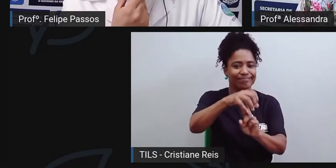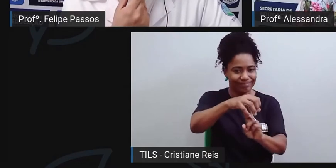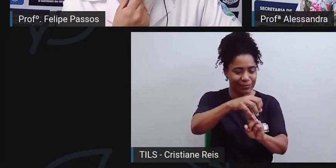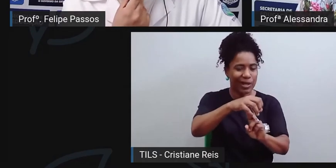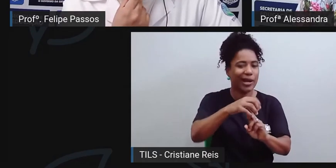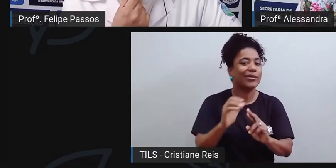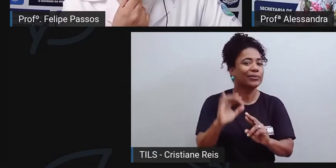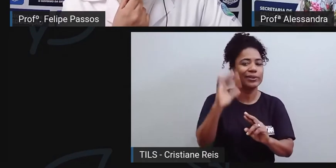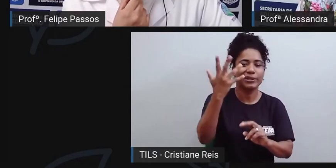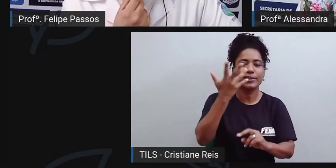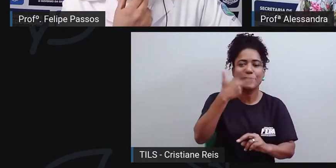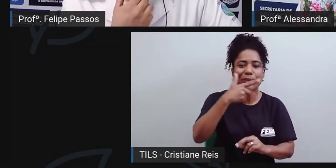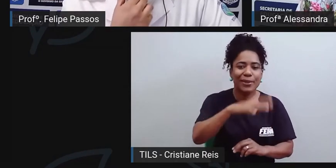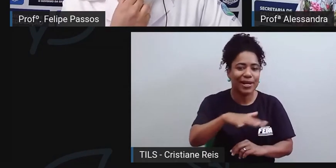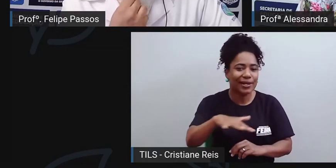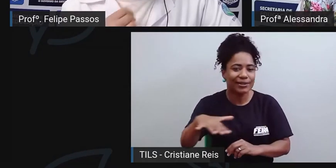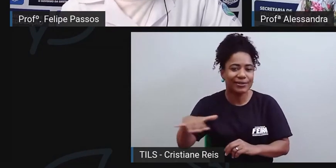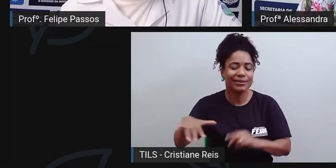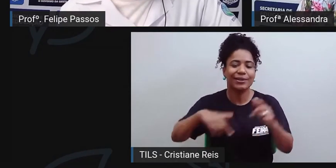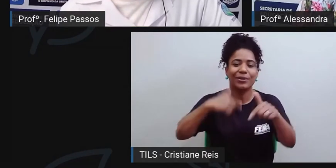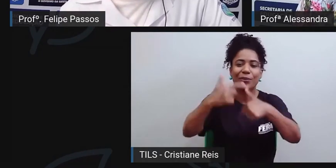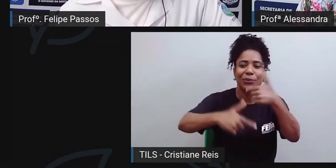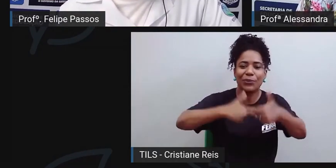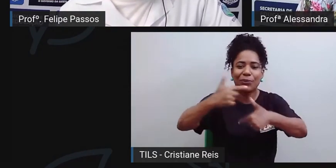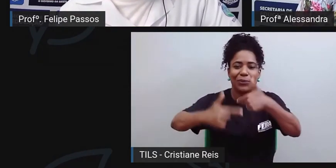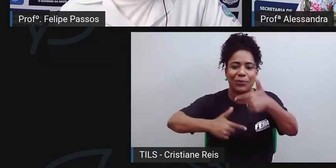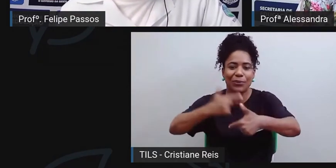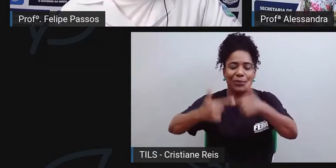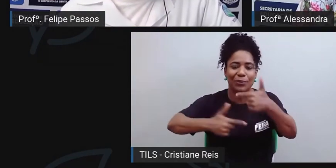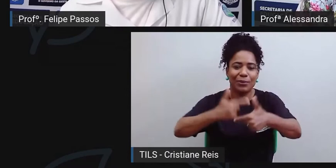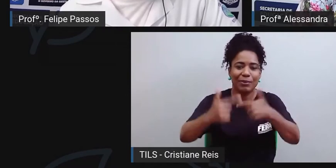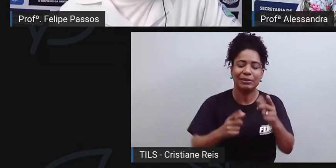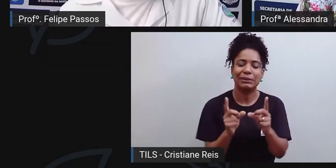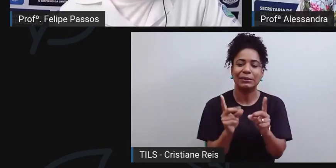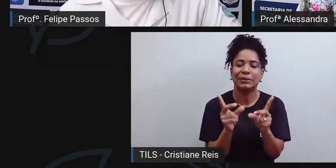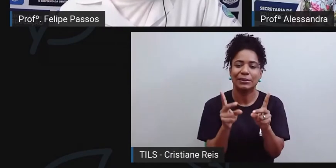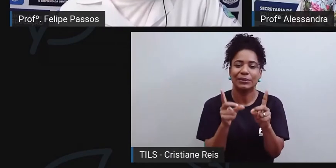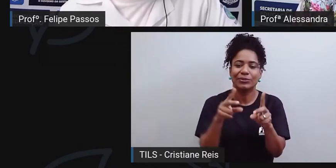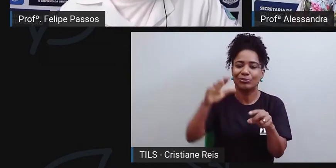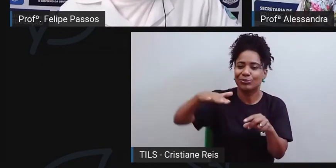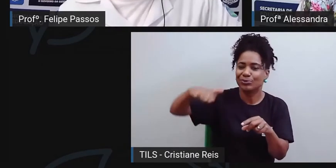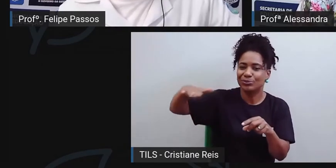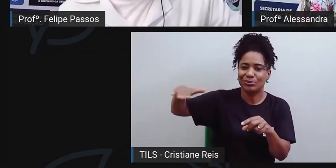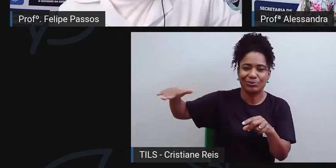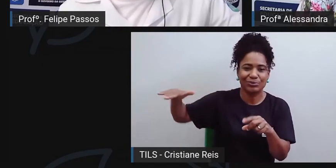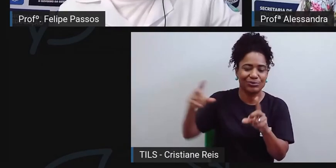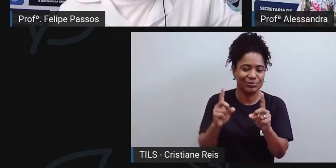trabalho. Infelizmente, a gente observa crianças e adolescentes fazendo,